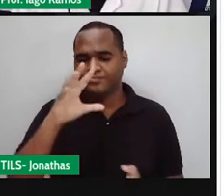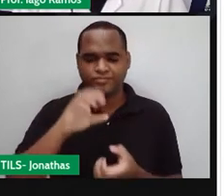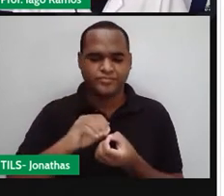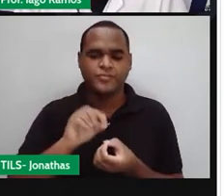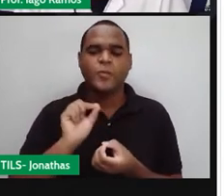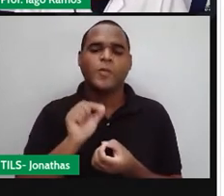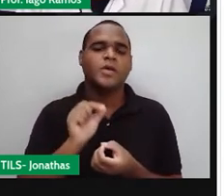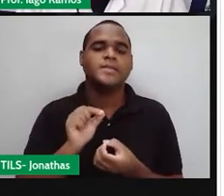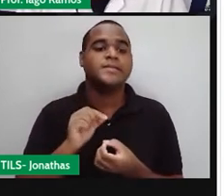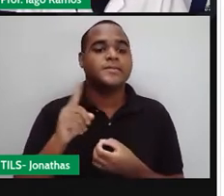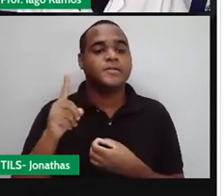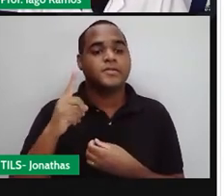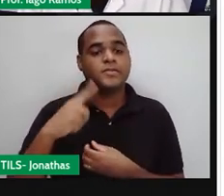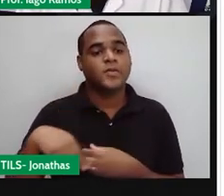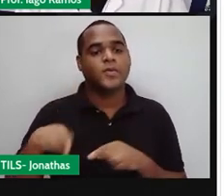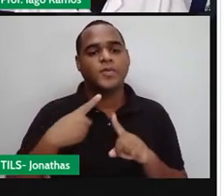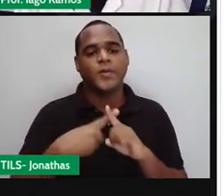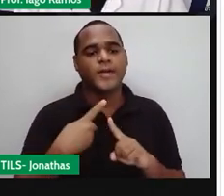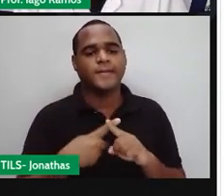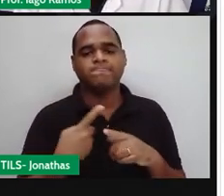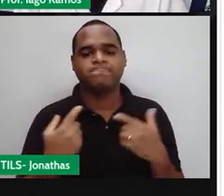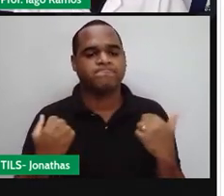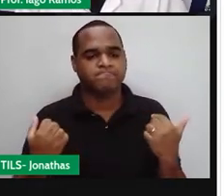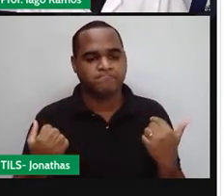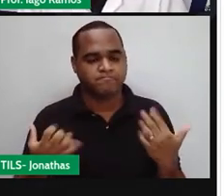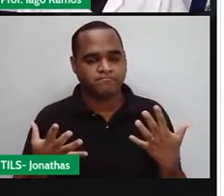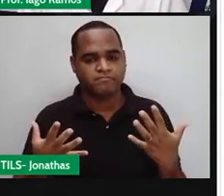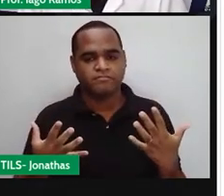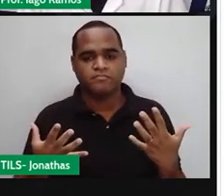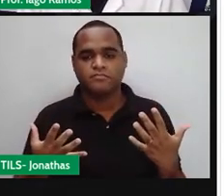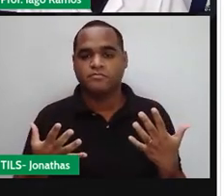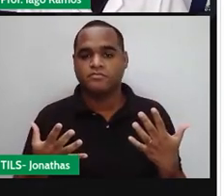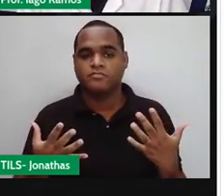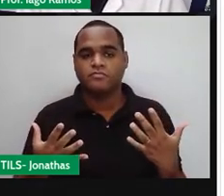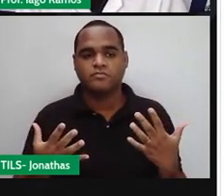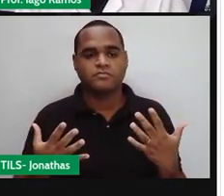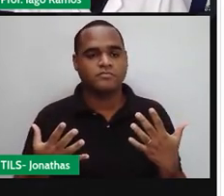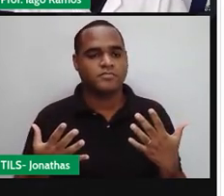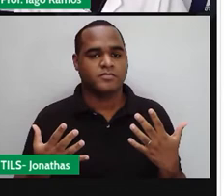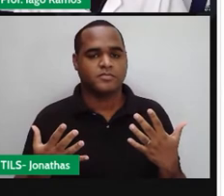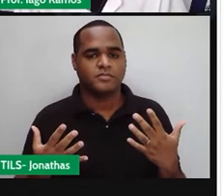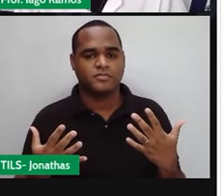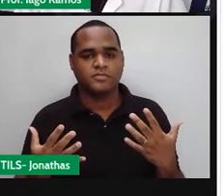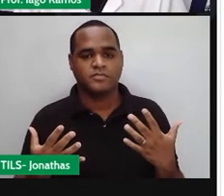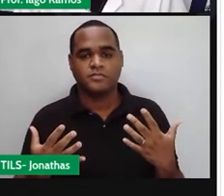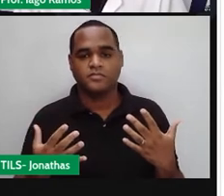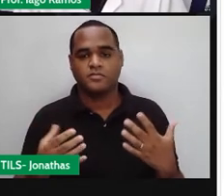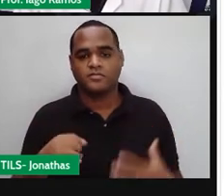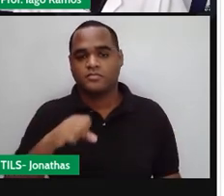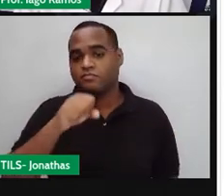por que que dá isso aí, ó. Pois. Pois. Pois.